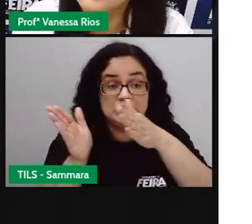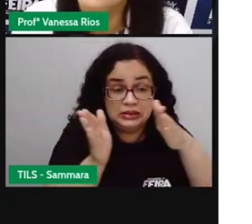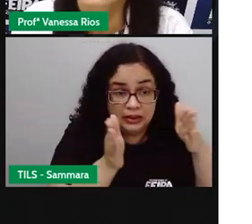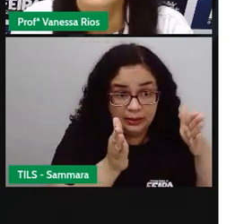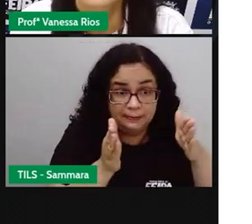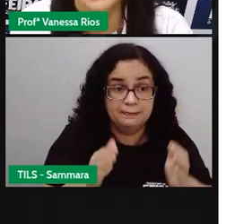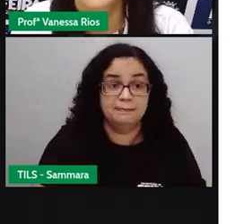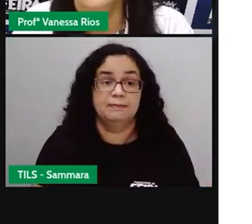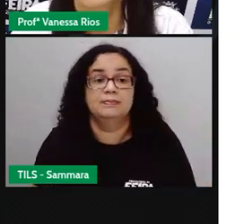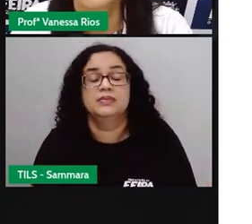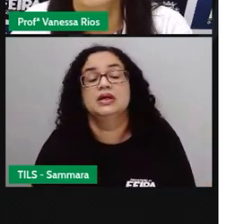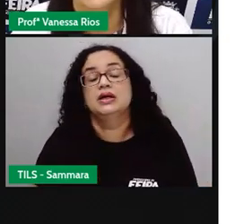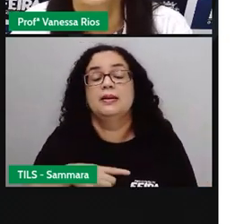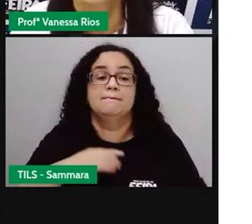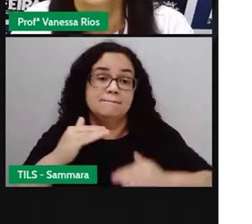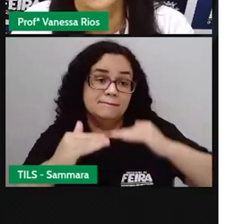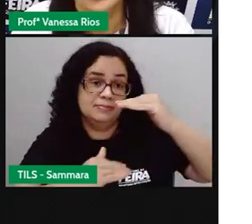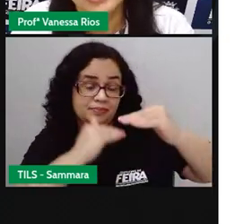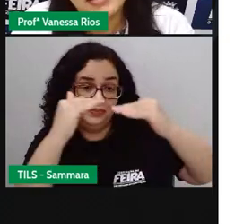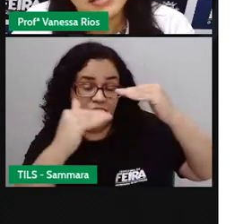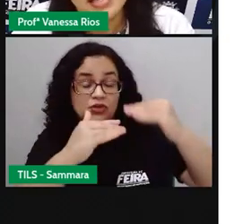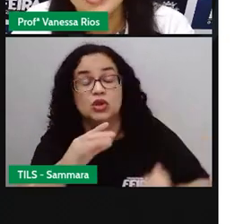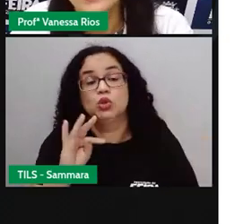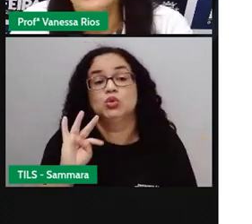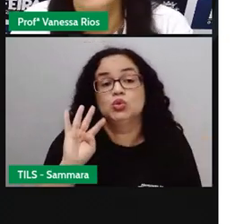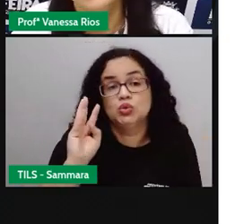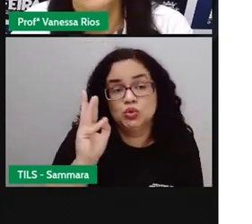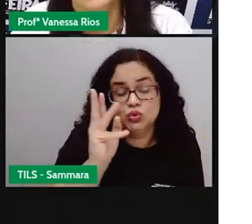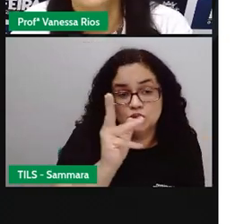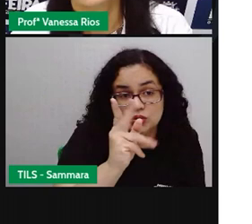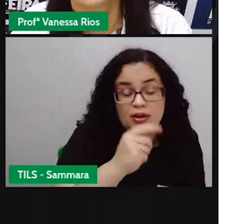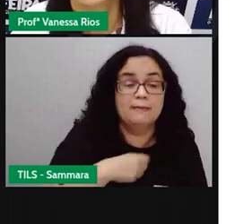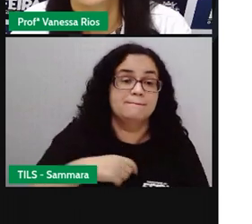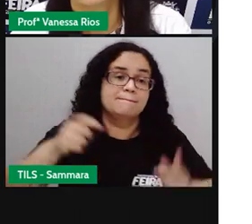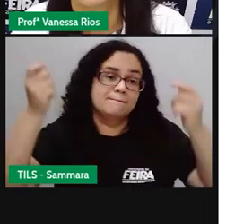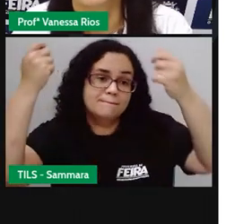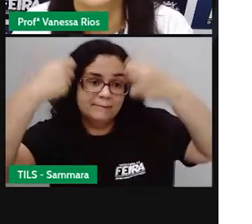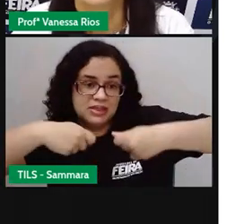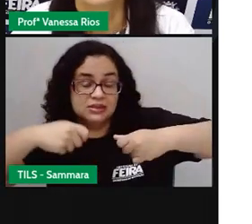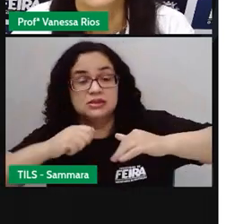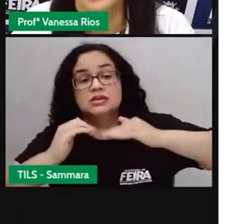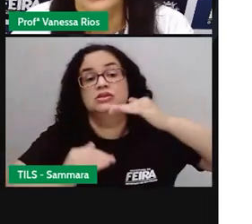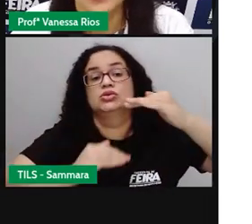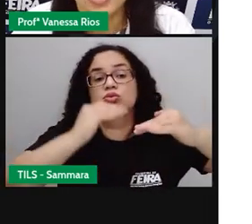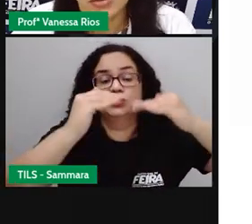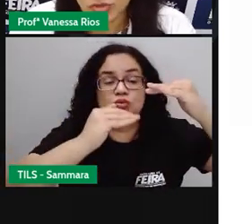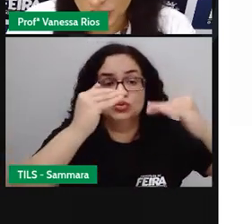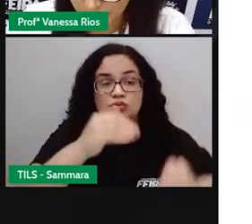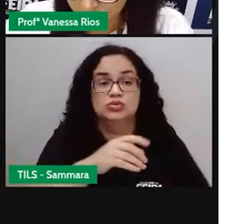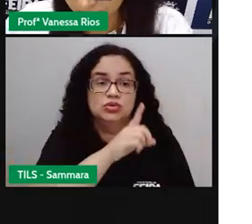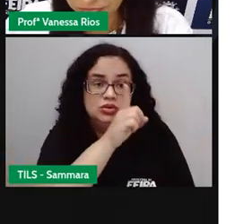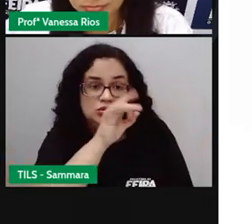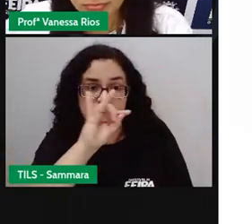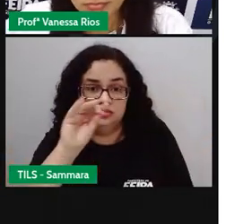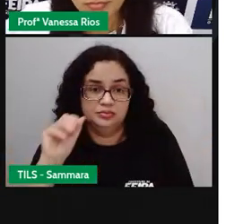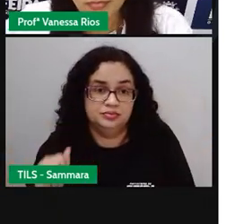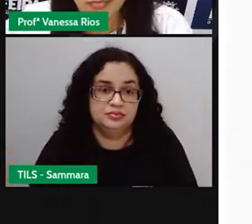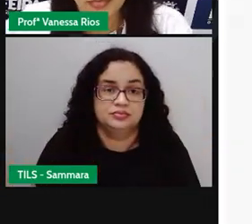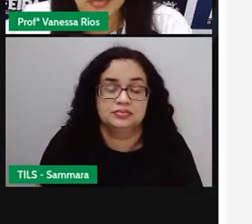momentos, para desenvolver todas as ações que você precisa desenvolver durante o seu dia.